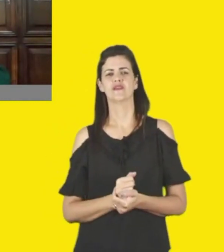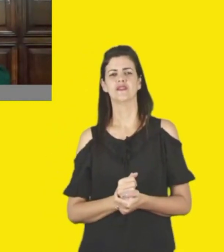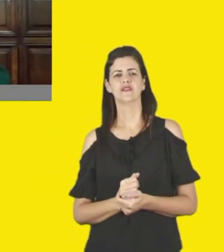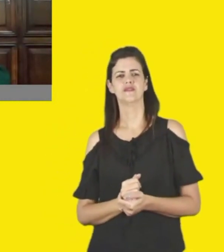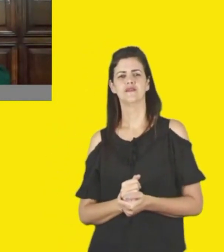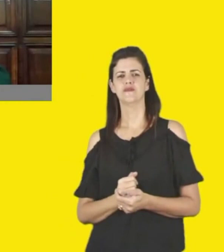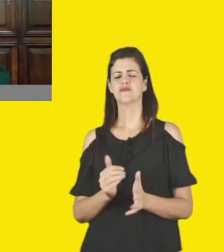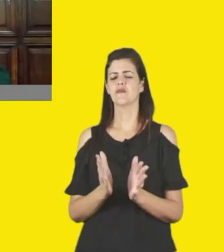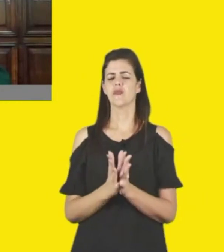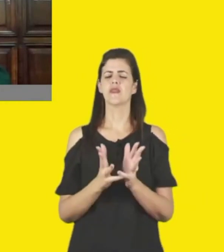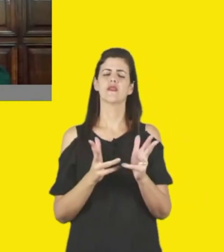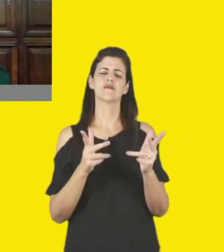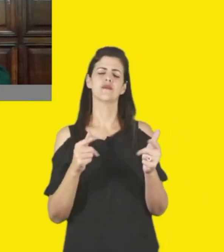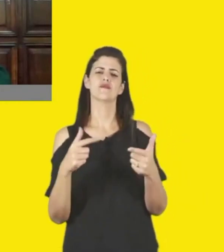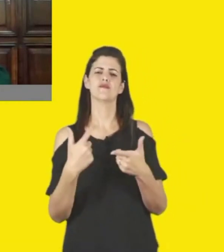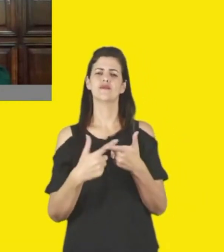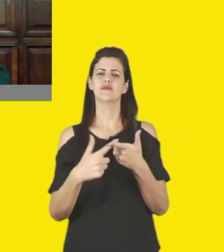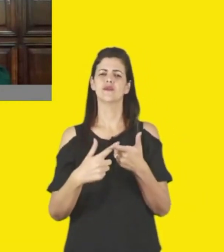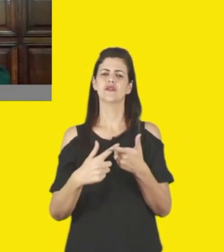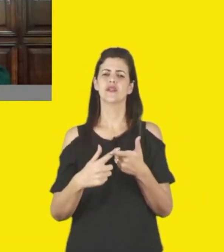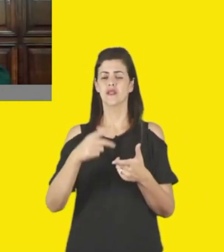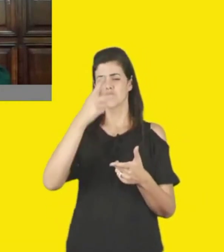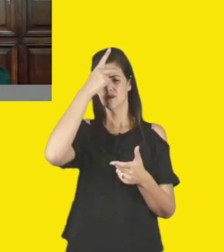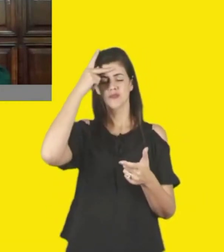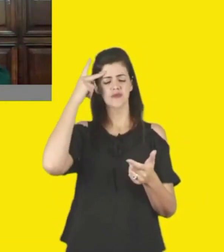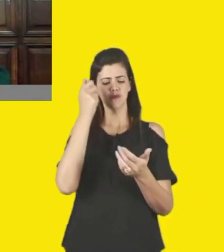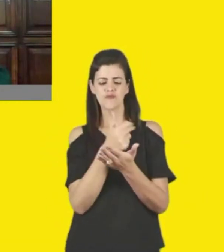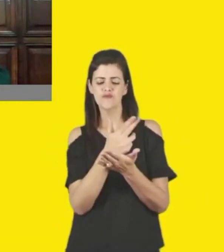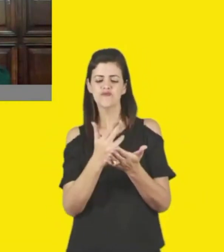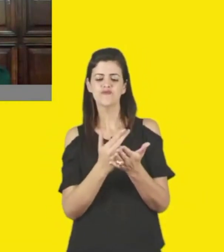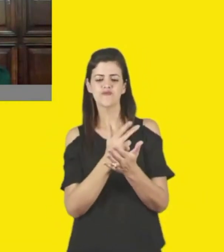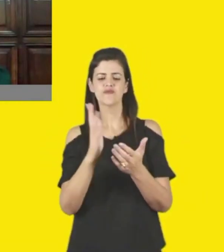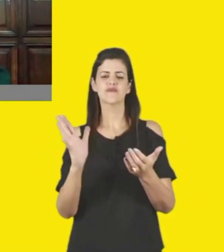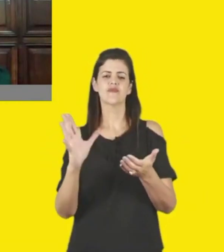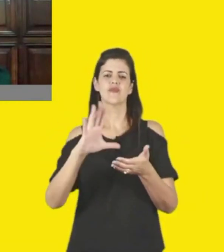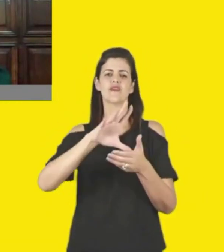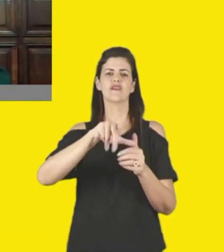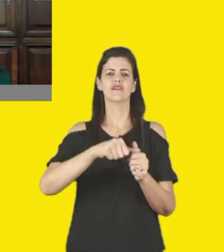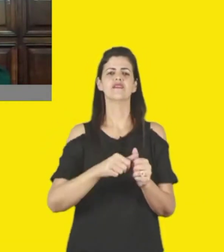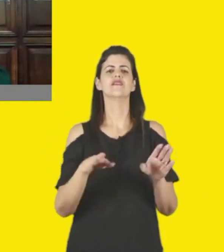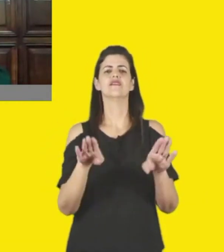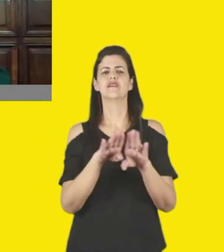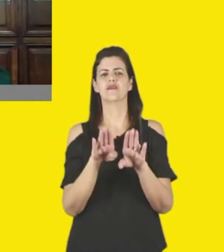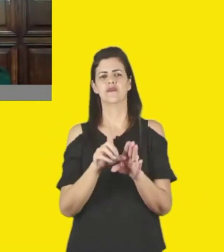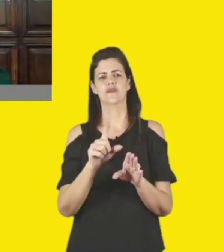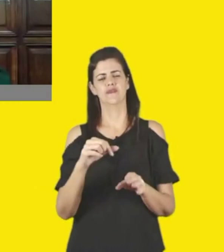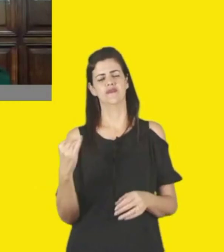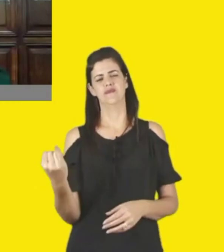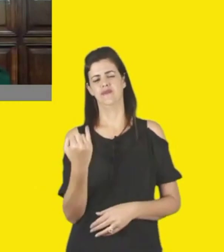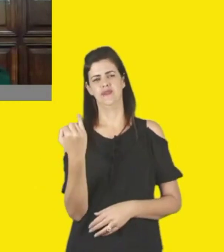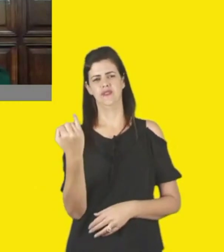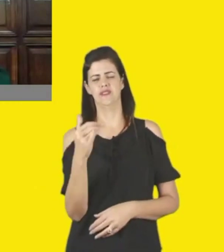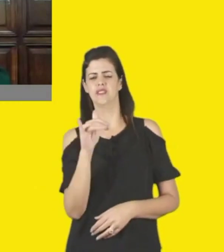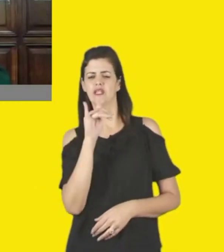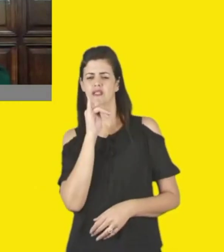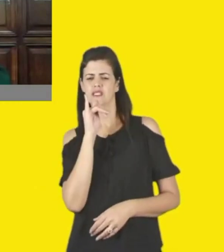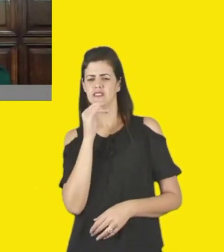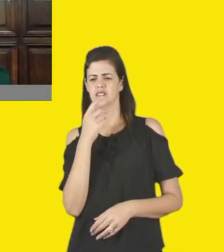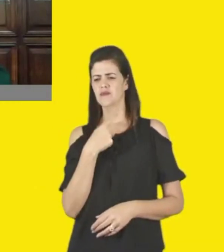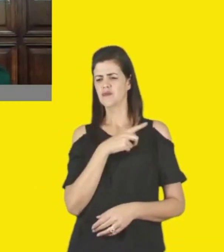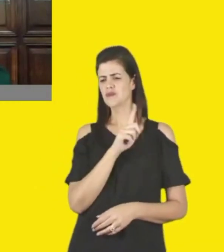construção do artista. Para nós, quando a gente olha uma política pública de Estado,